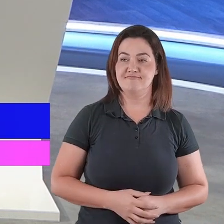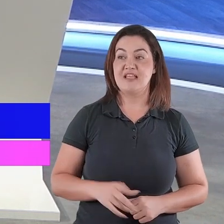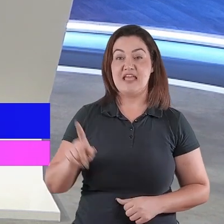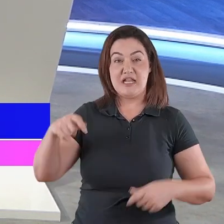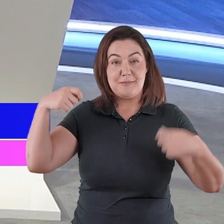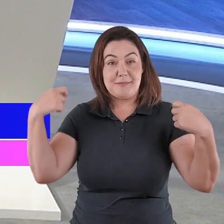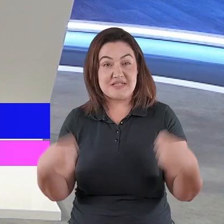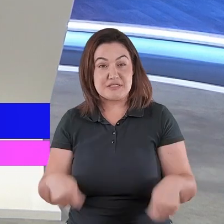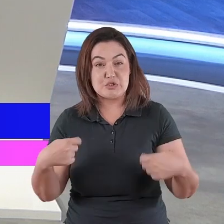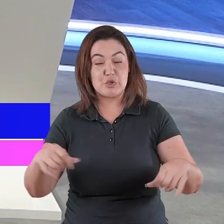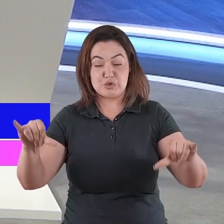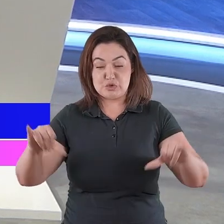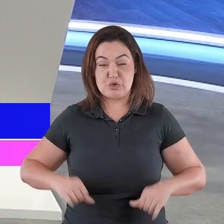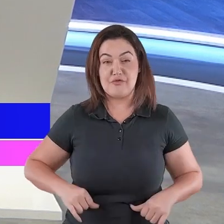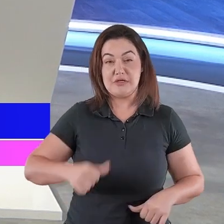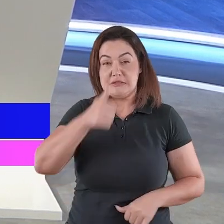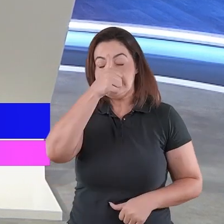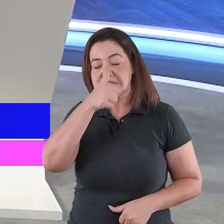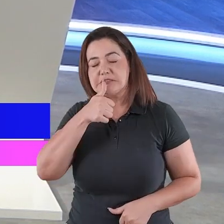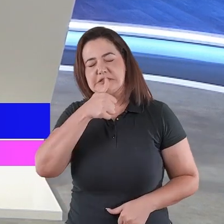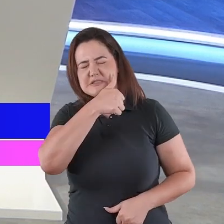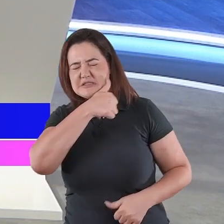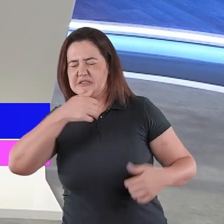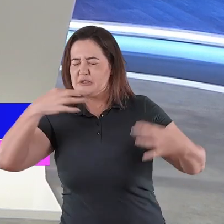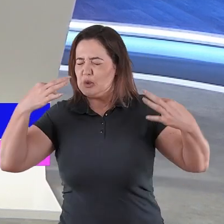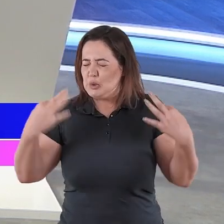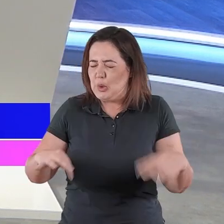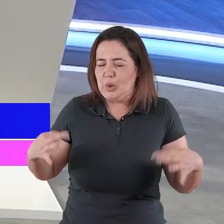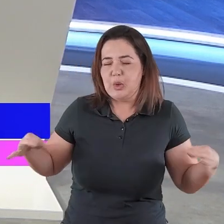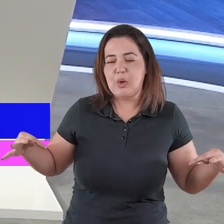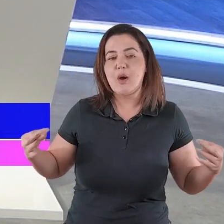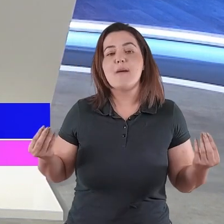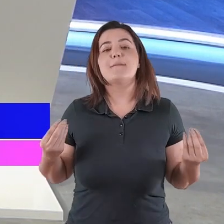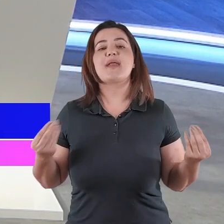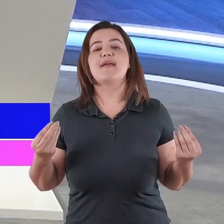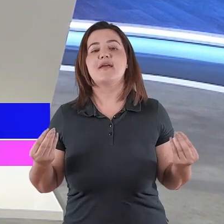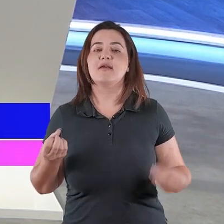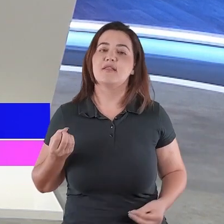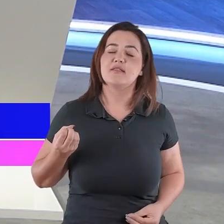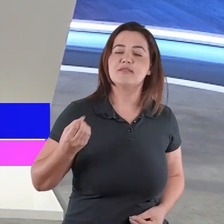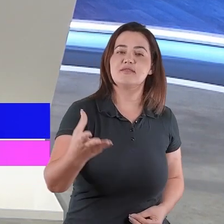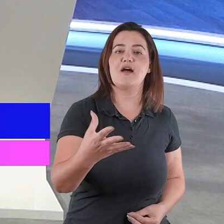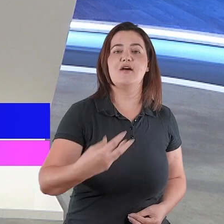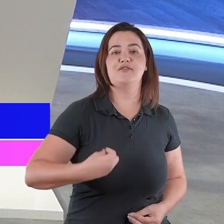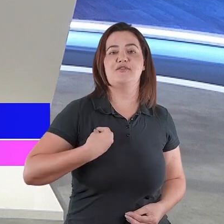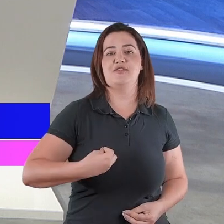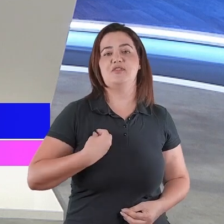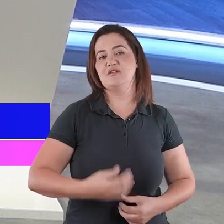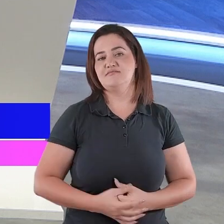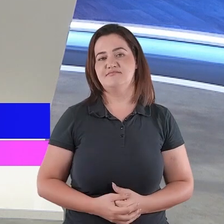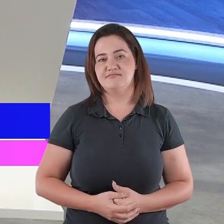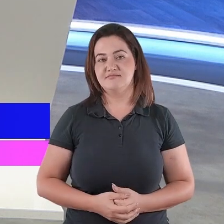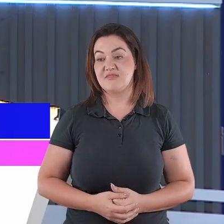enfrentou a morte para que eu e você pudéssemos ter a esperança da vida eterna,